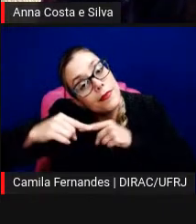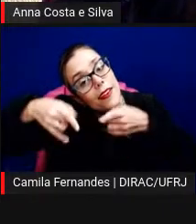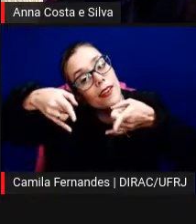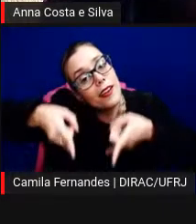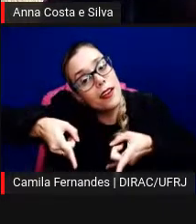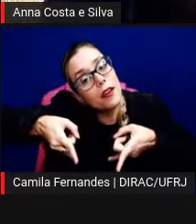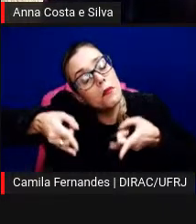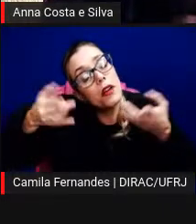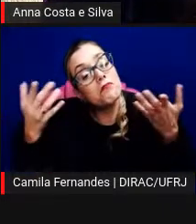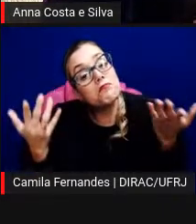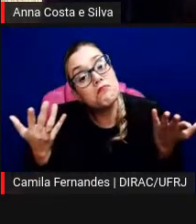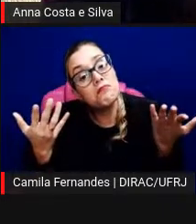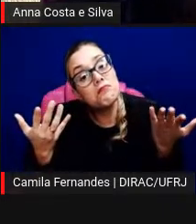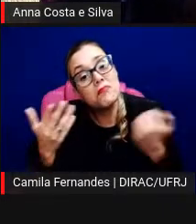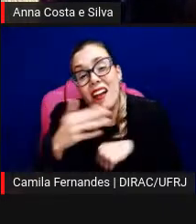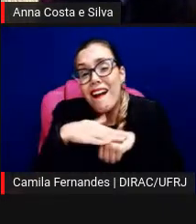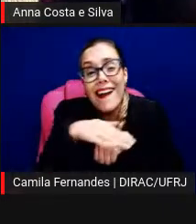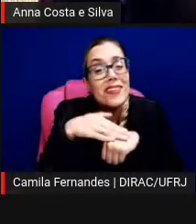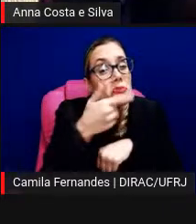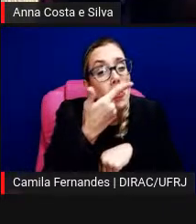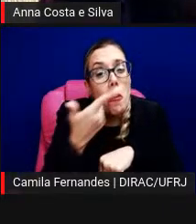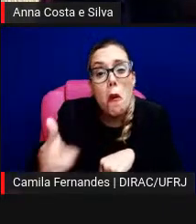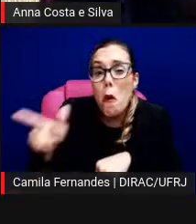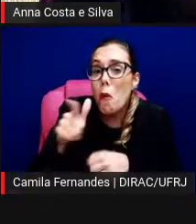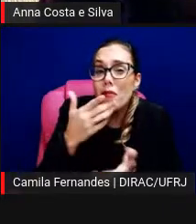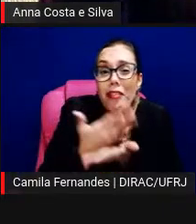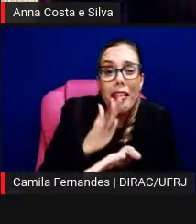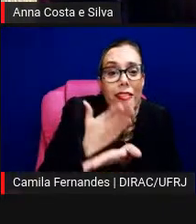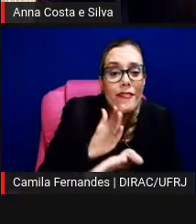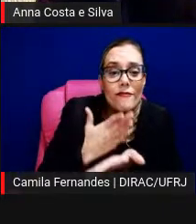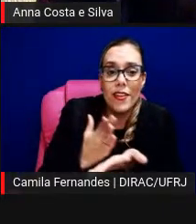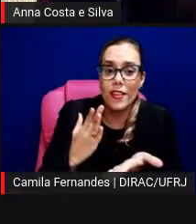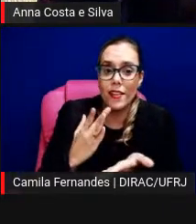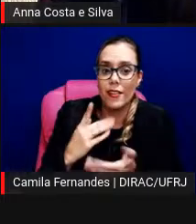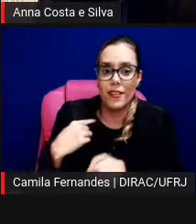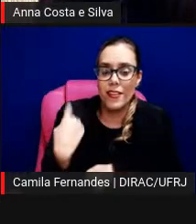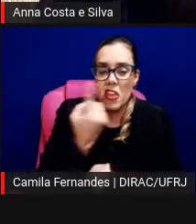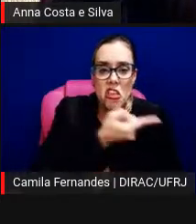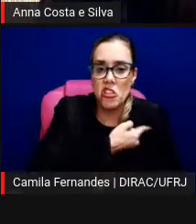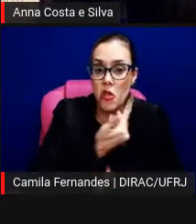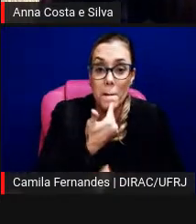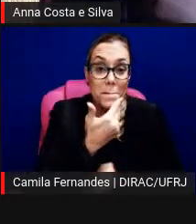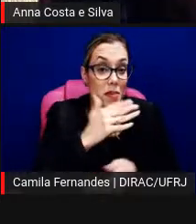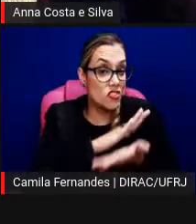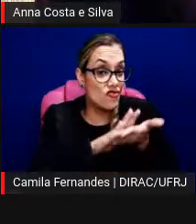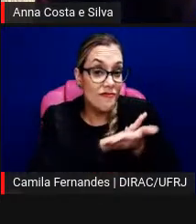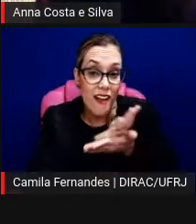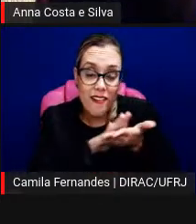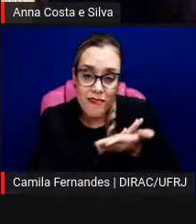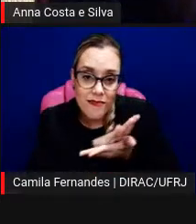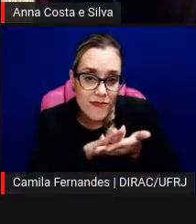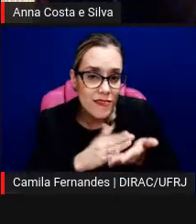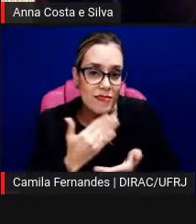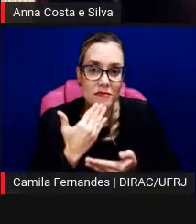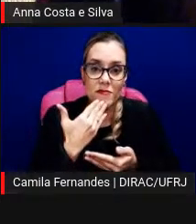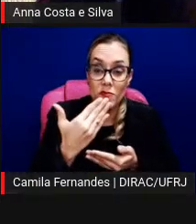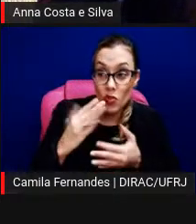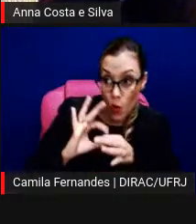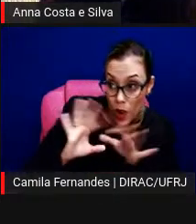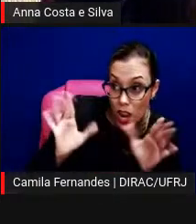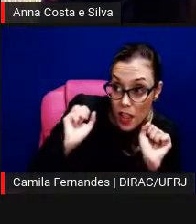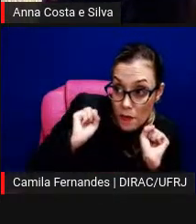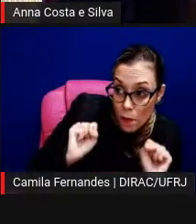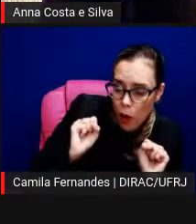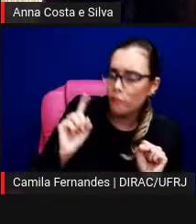E, de novo, era um trabalho invisível. gente não tinha nem autorização desses lugares, porque ele acontecia e eram duas pessoas